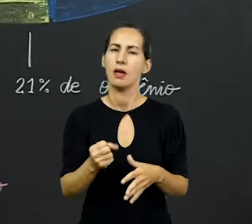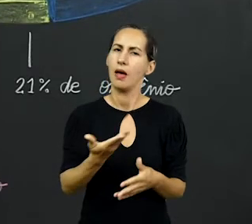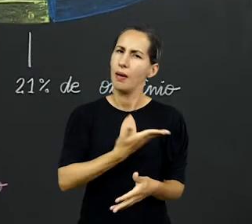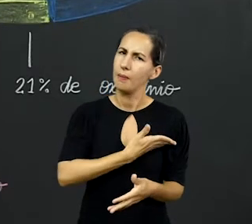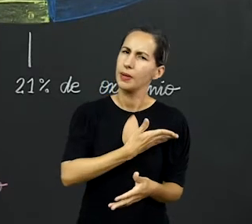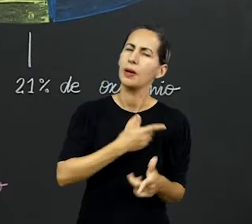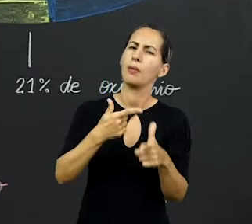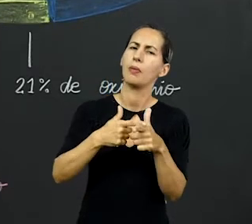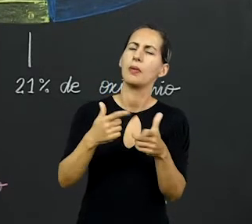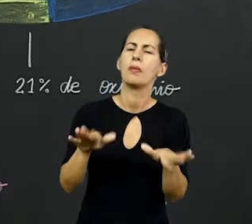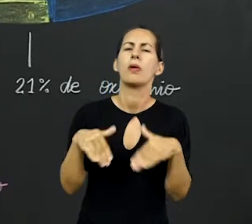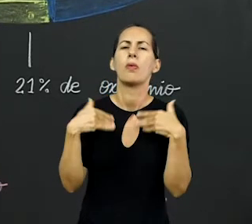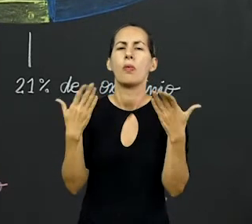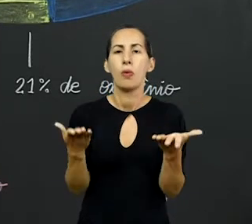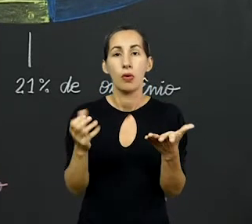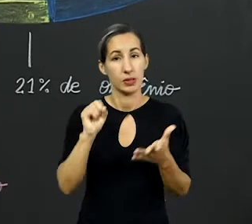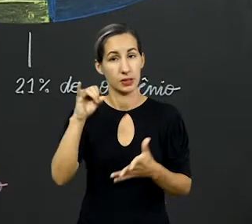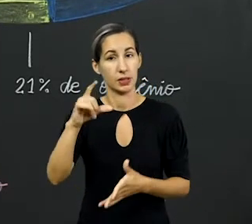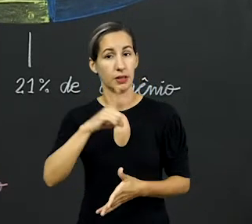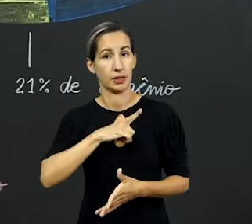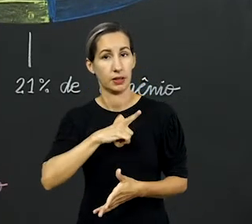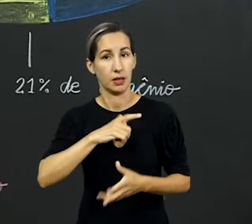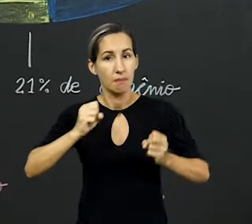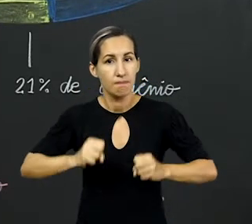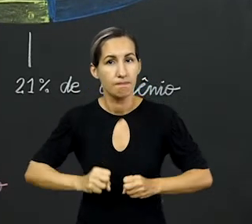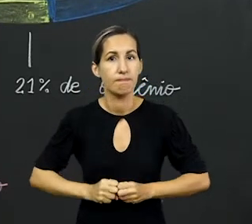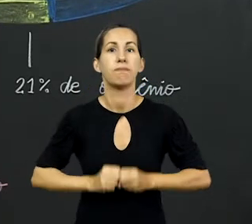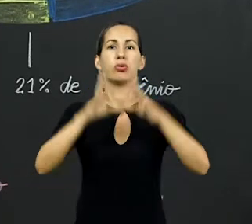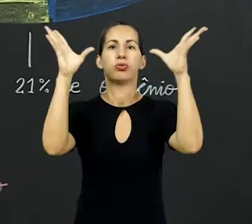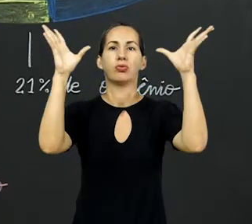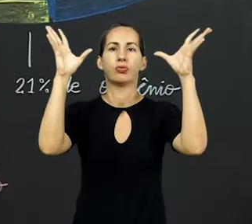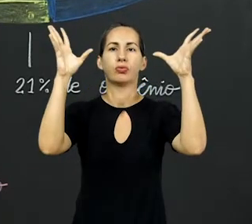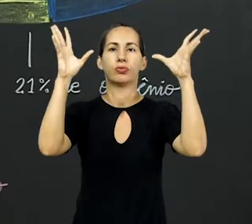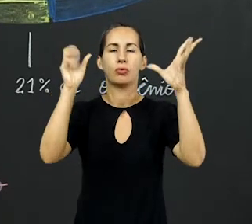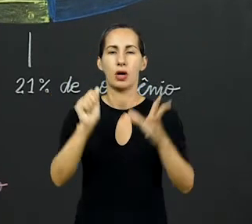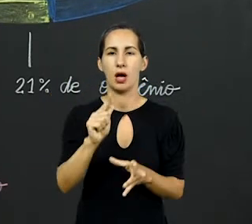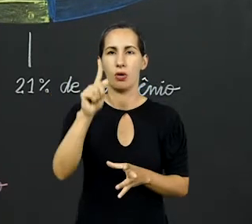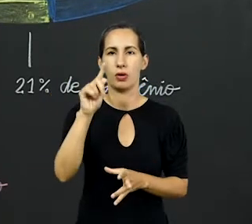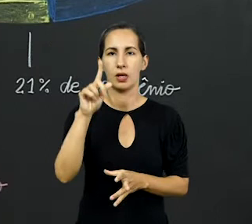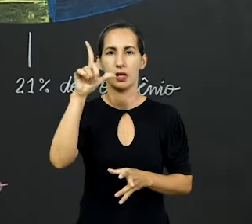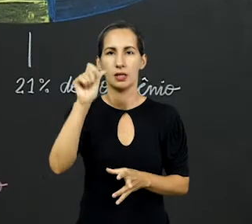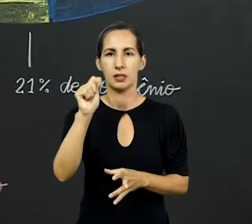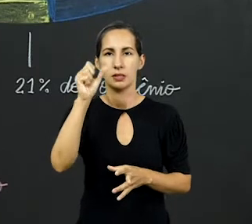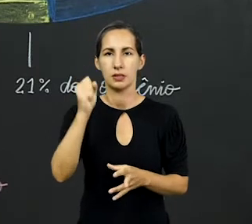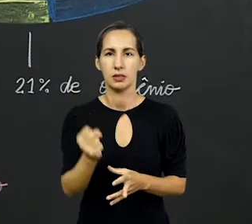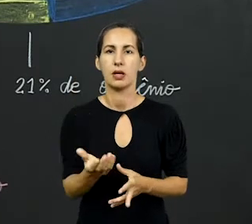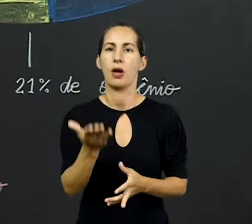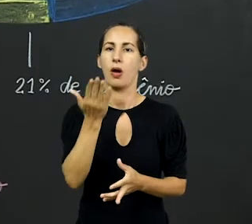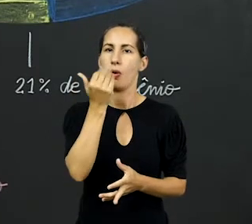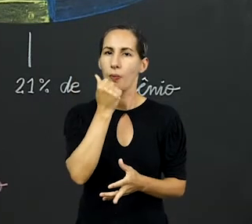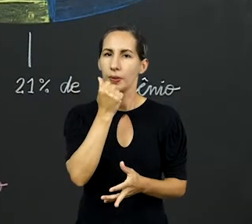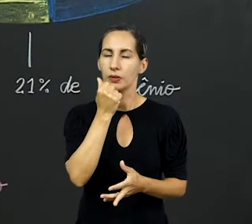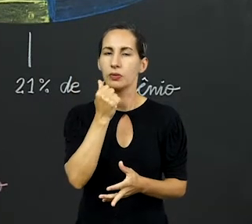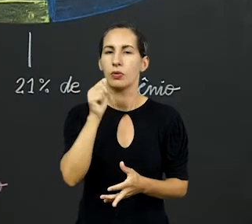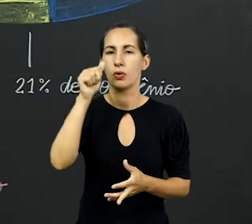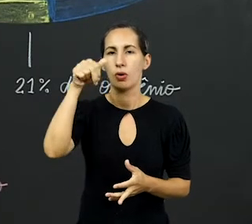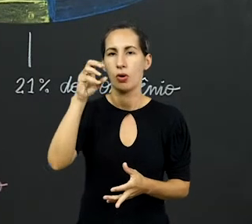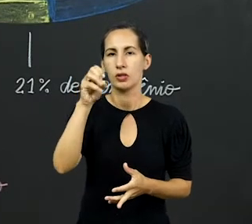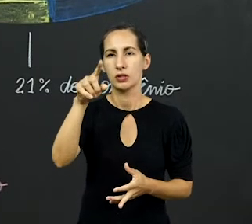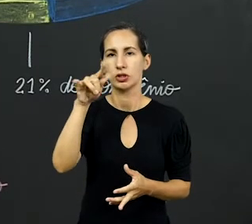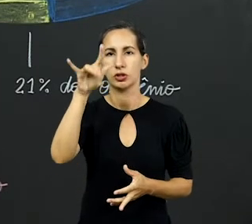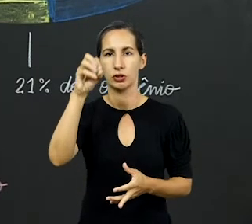amigas, qual o problema? Se eu tenho um boom, uma proliferação de algas, elas acabam consumindo demais oxigênio.